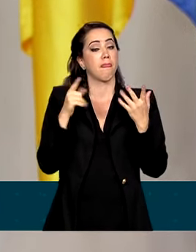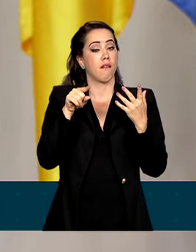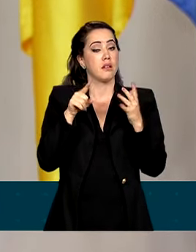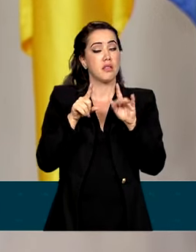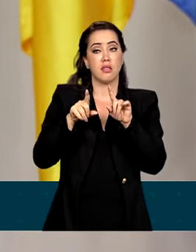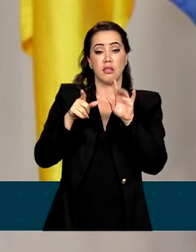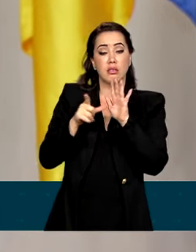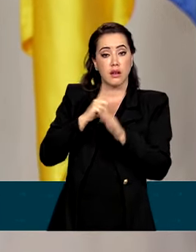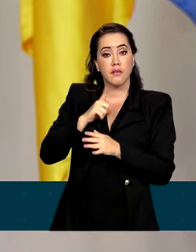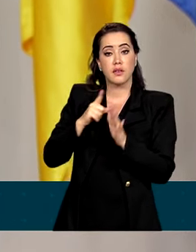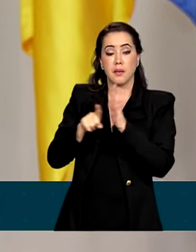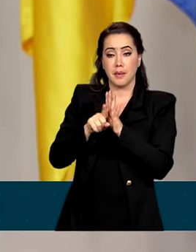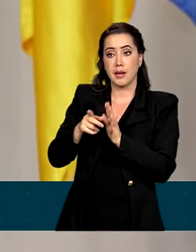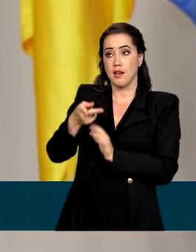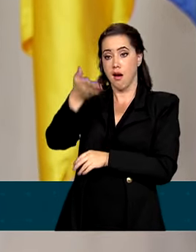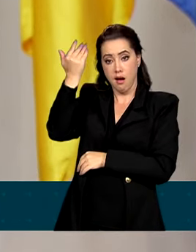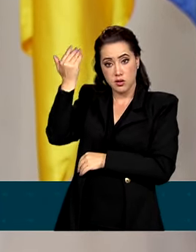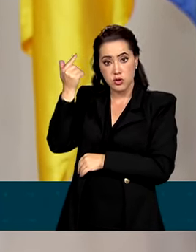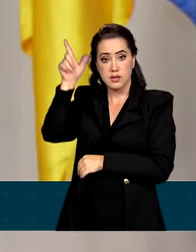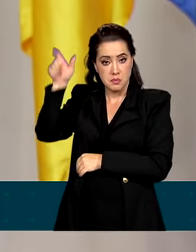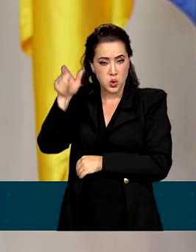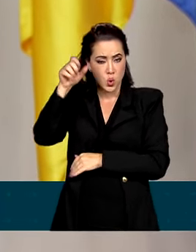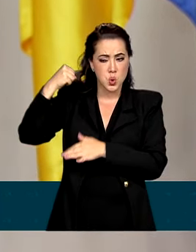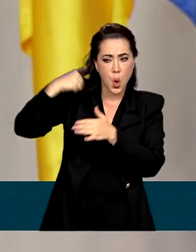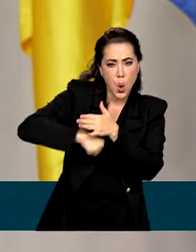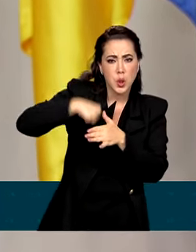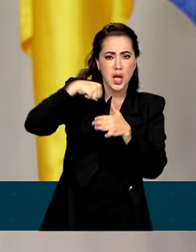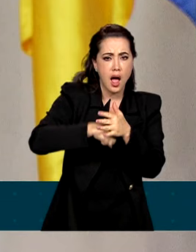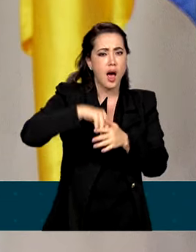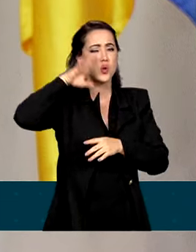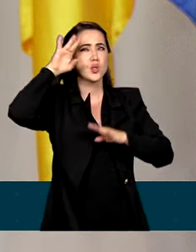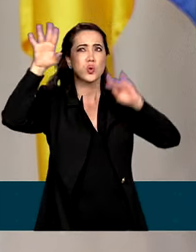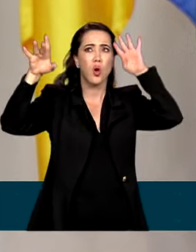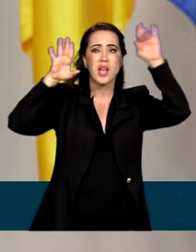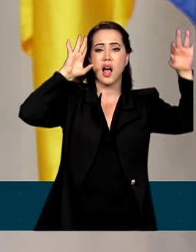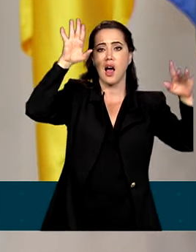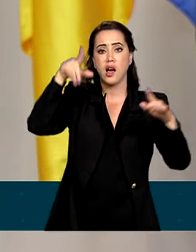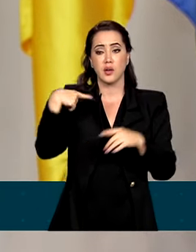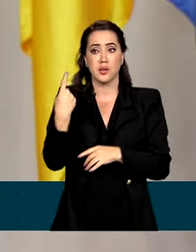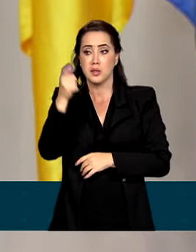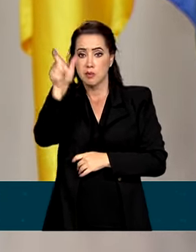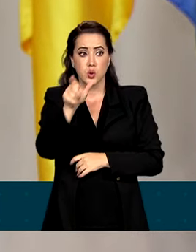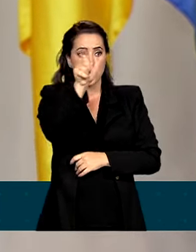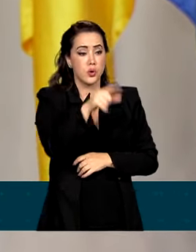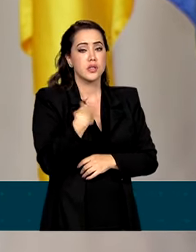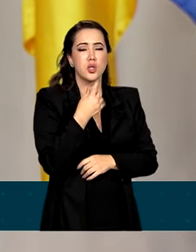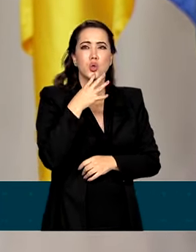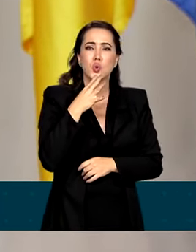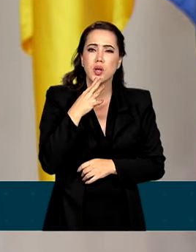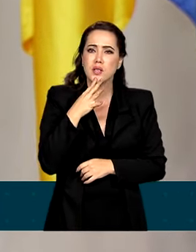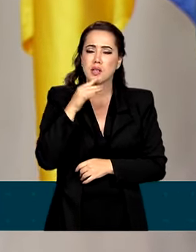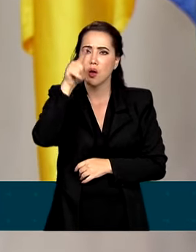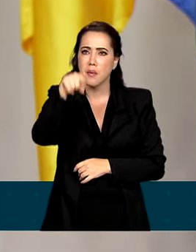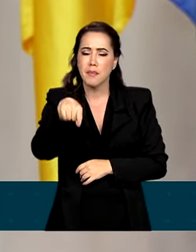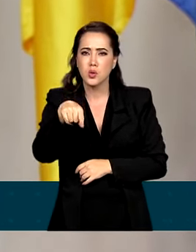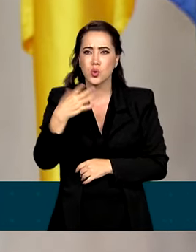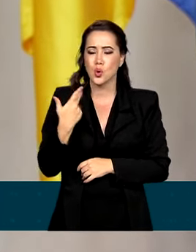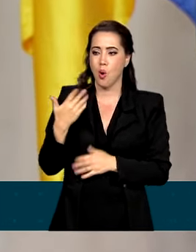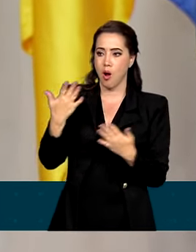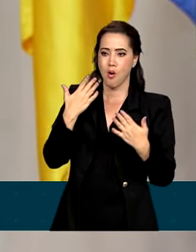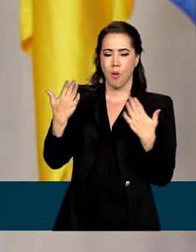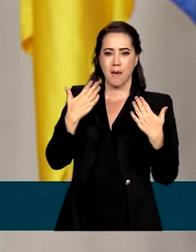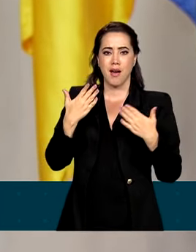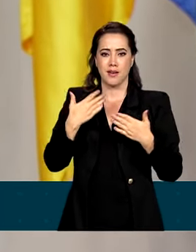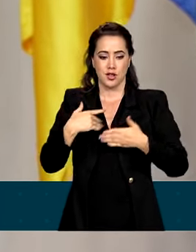que sonharam antes de nós. Aqueles que conhecemos e com quem nós, como crianças em ombros de gigantes,